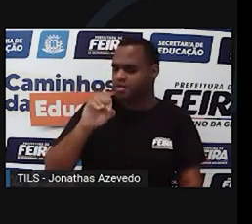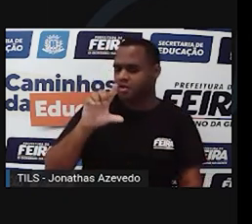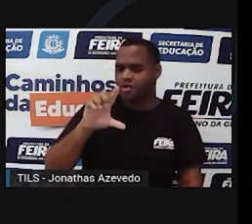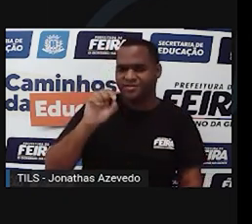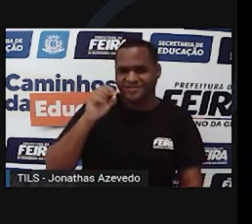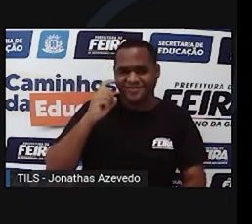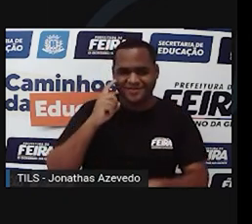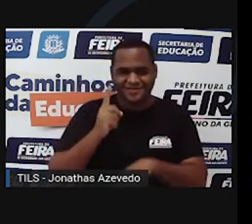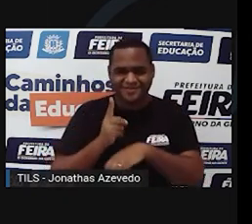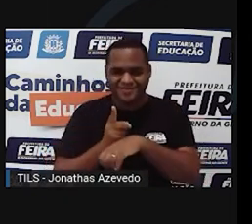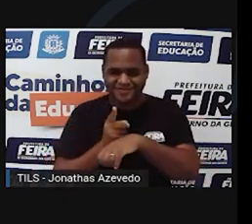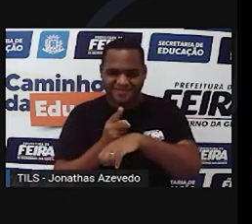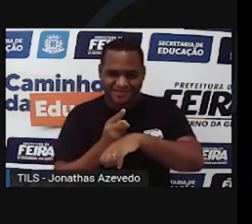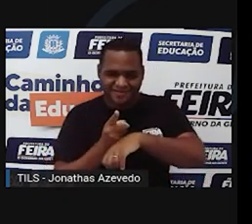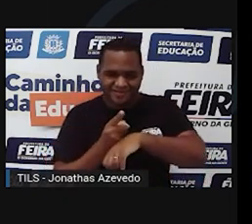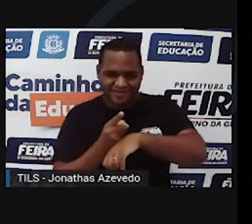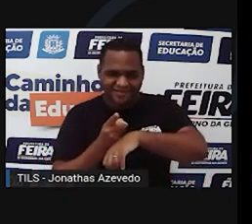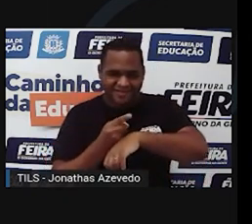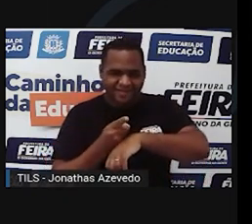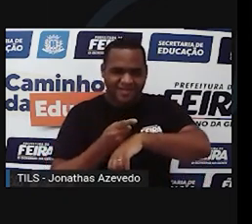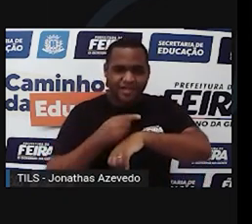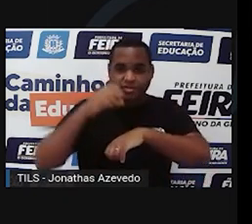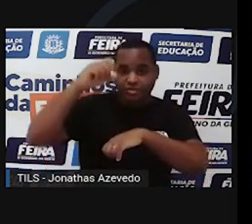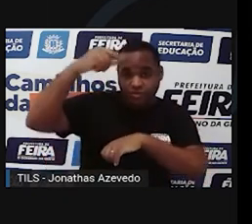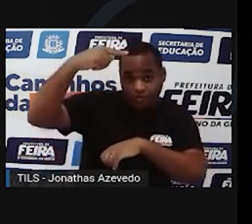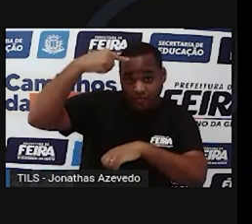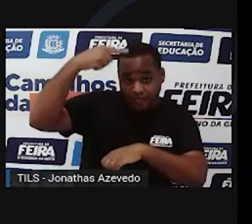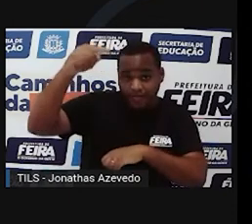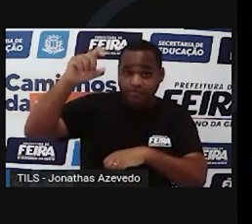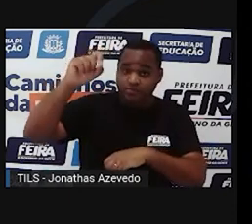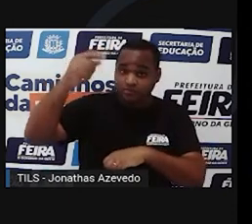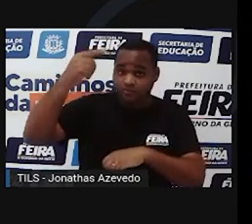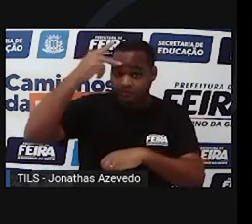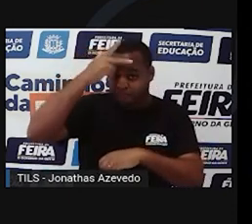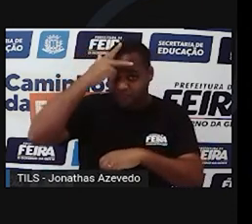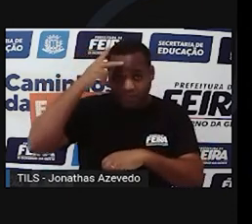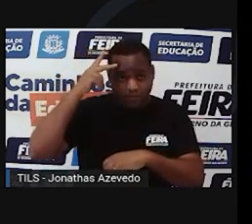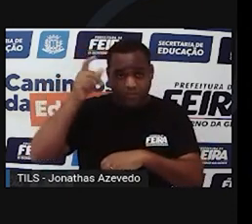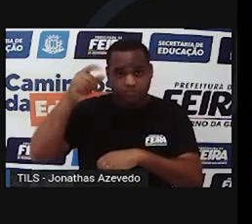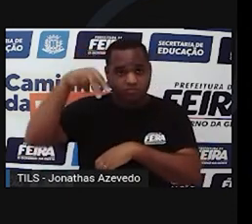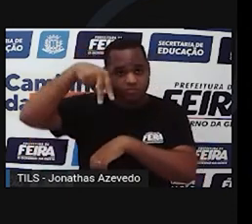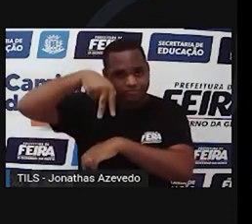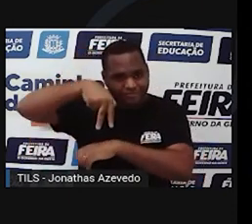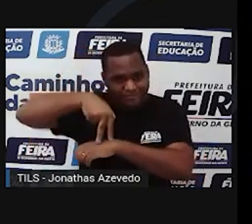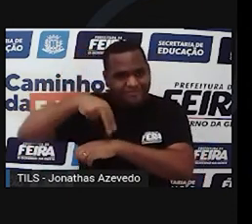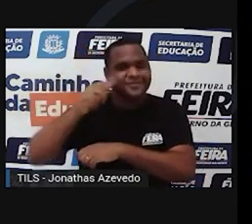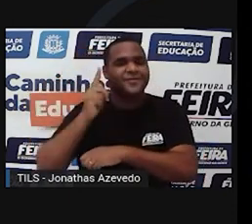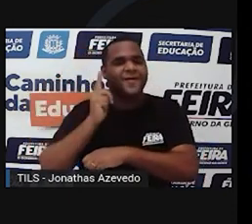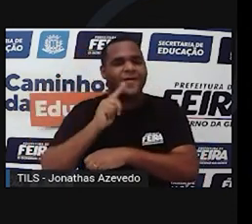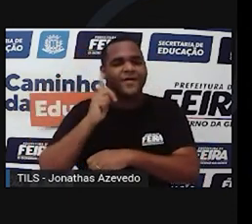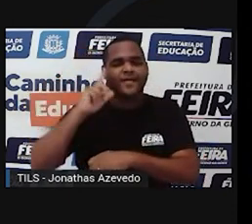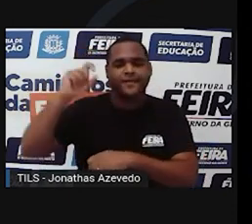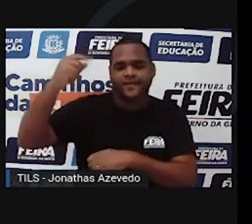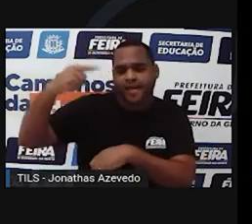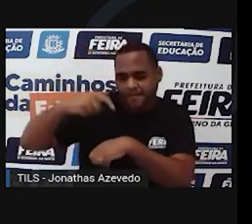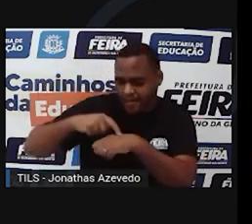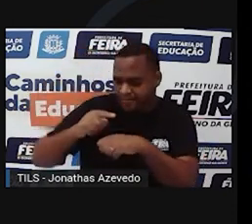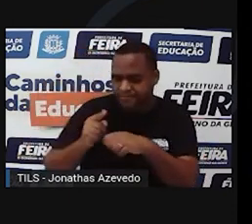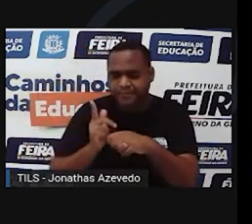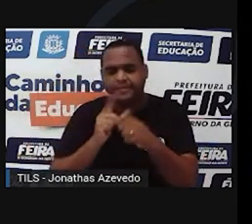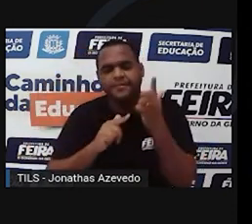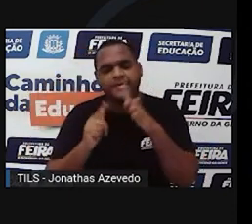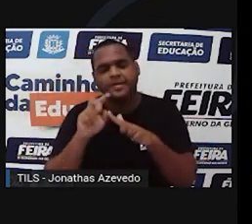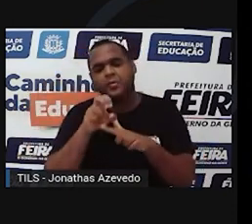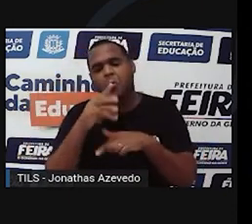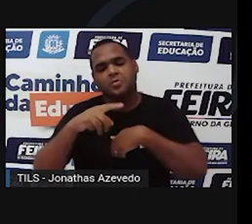relógio solar? Porque ele utiliza a sombra formada por um objeto para indicar a passagem de tempo e até mesmo